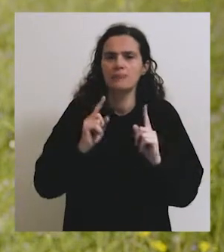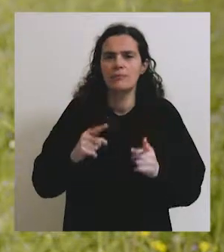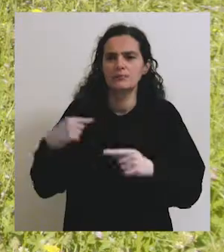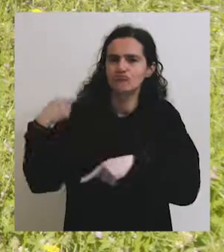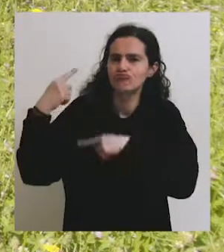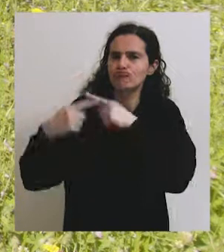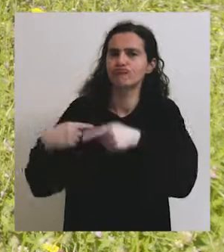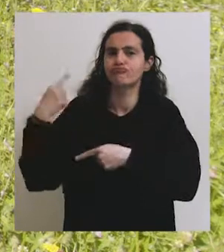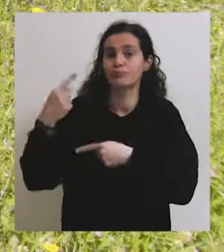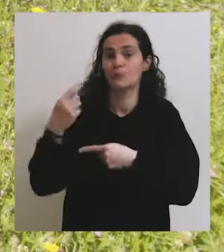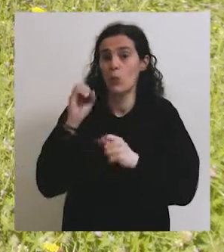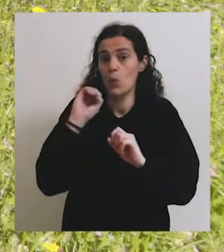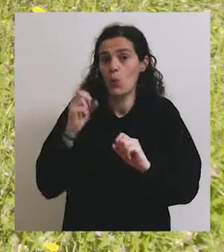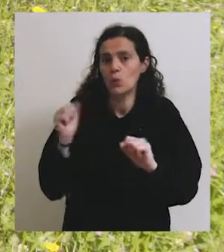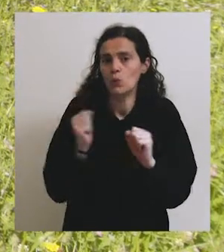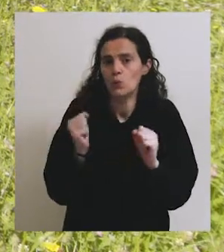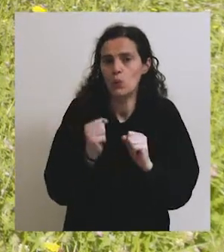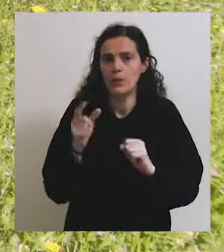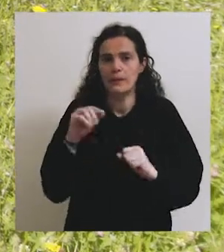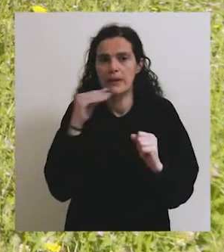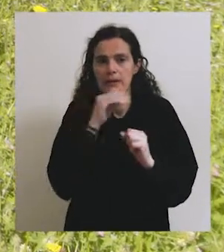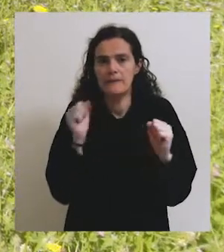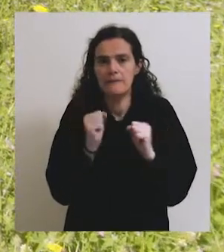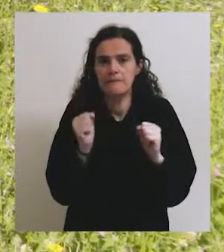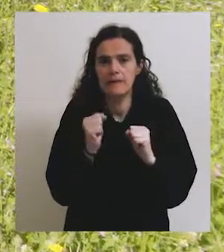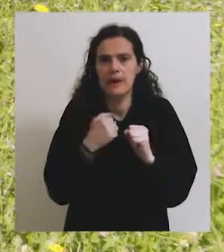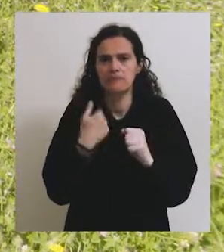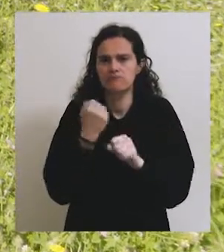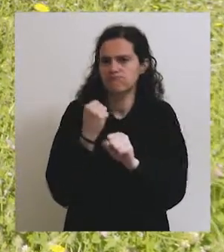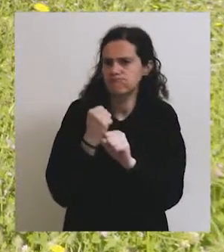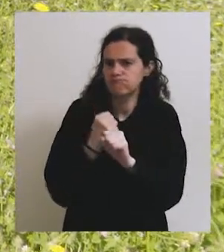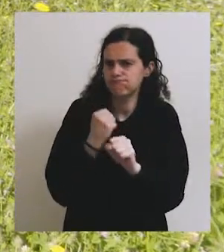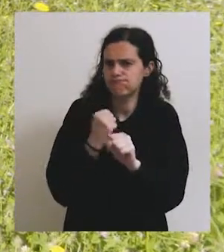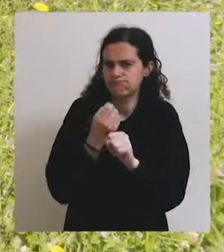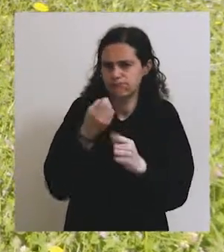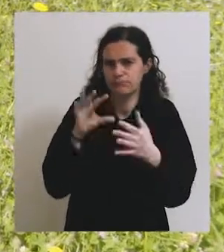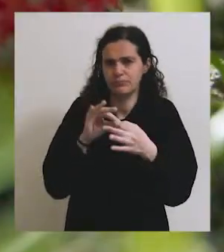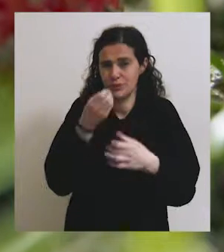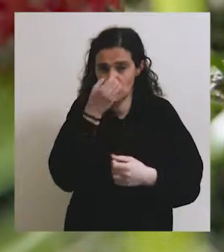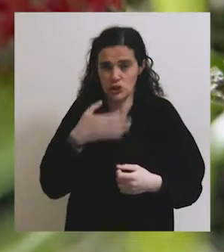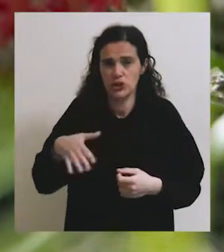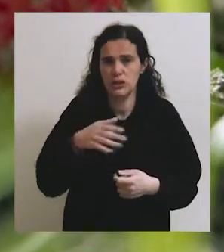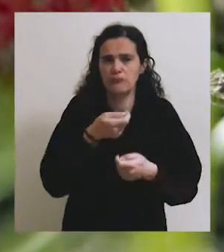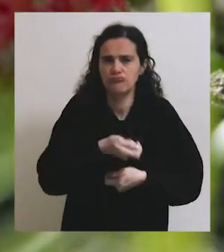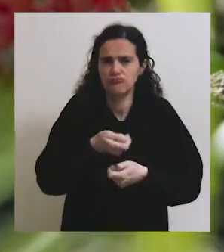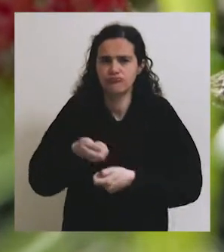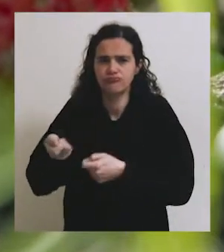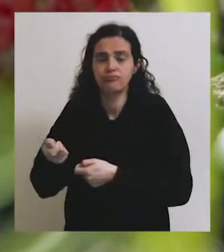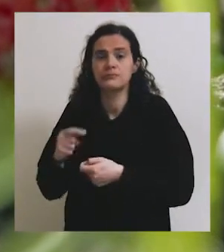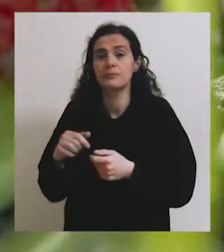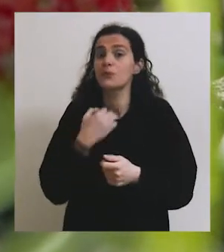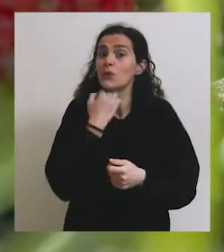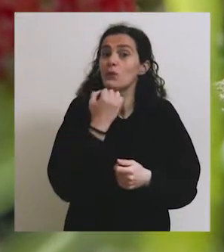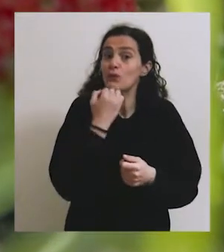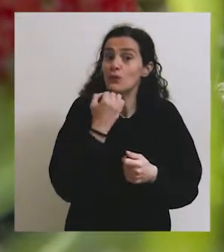um ciclo. Depois de um outono e de um inverno de muito trabalho, de jardinagem, os frutos são